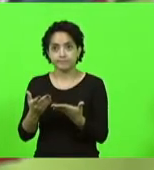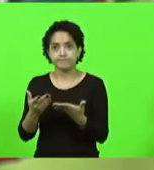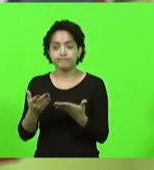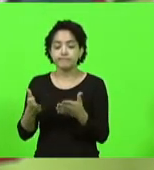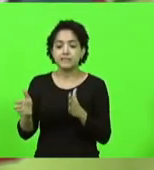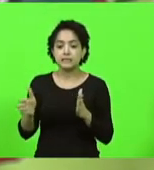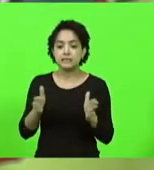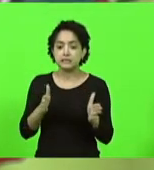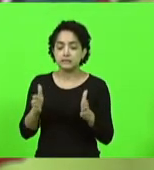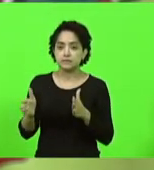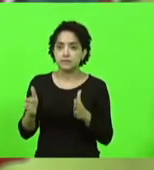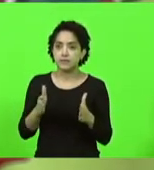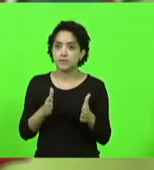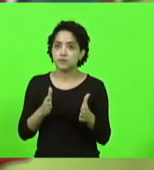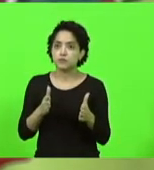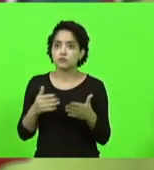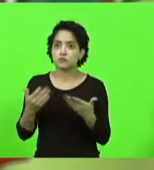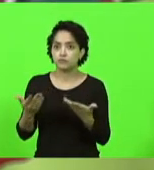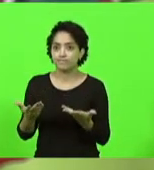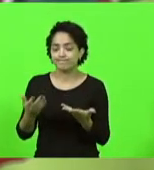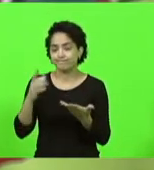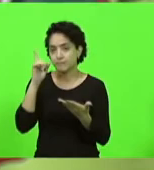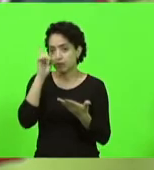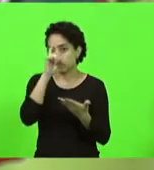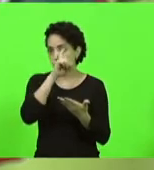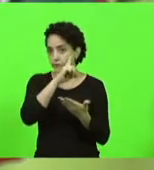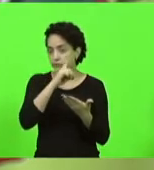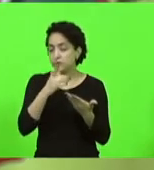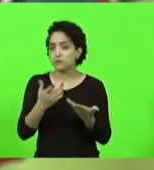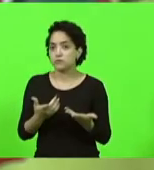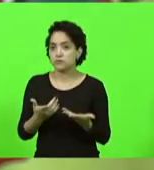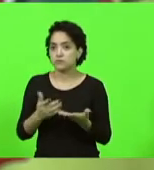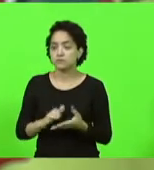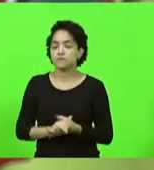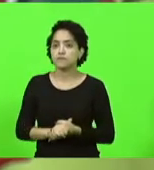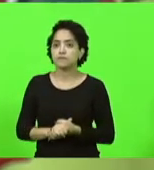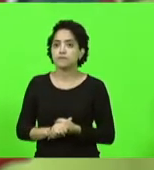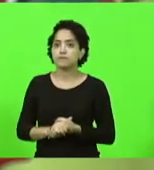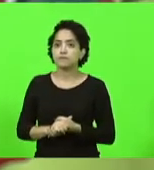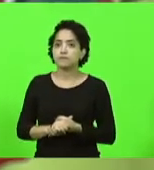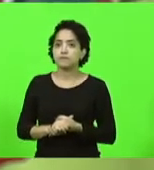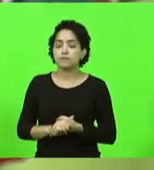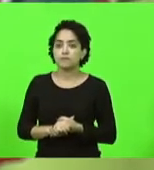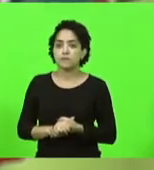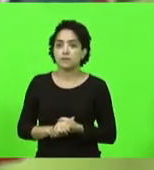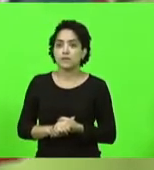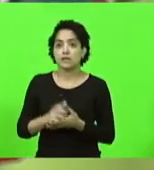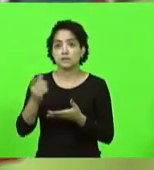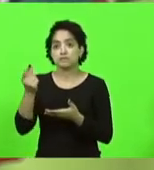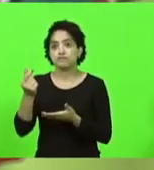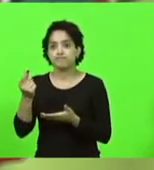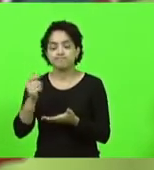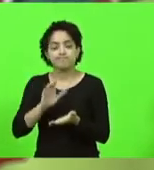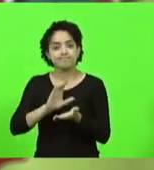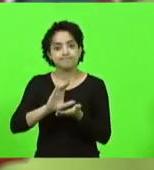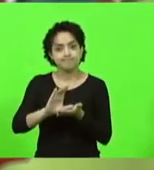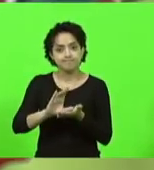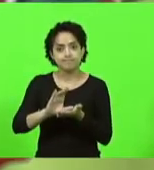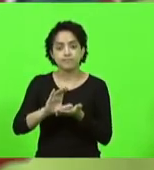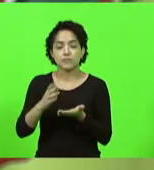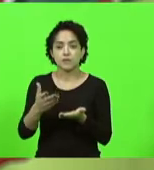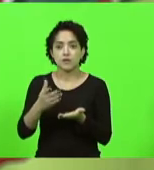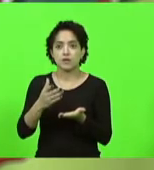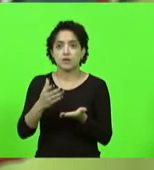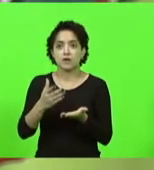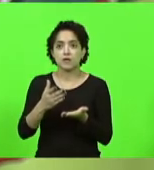difícil de envolvimento de recursos da União, nós temos aqui um